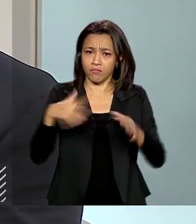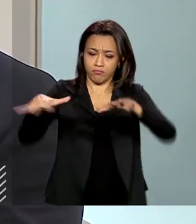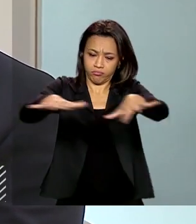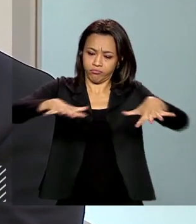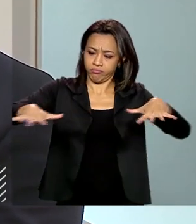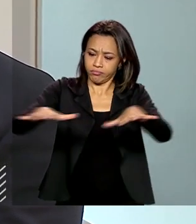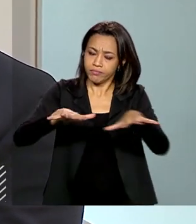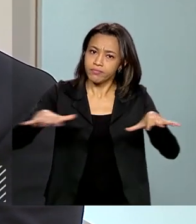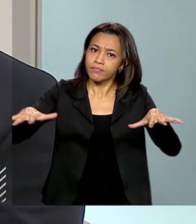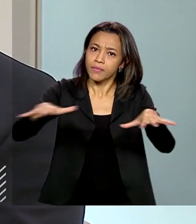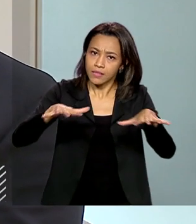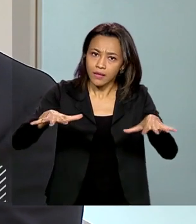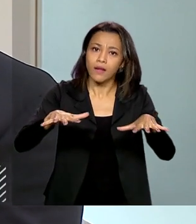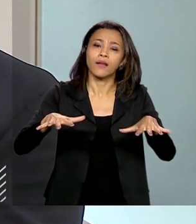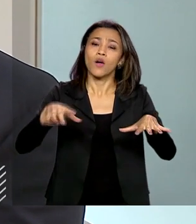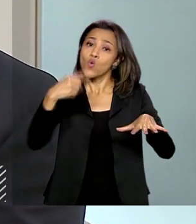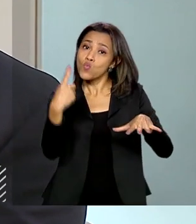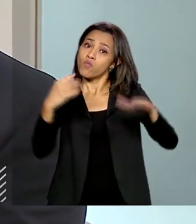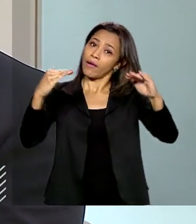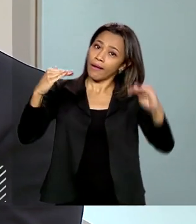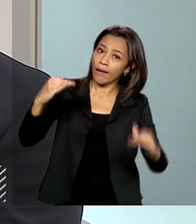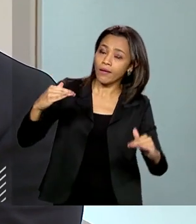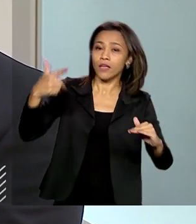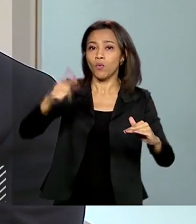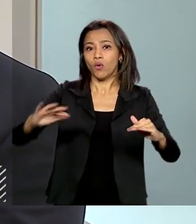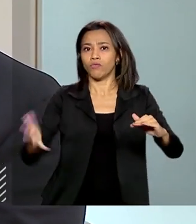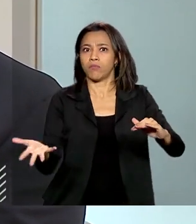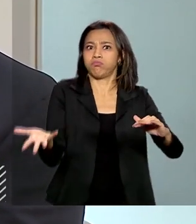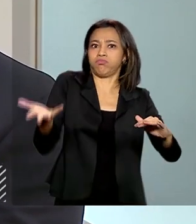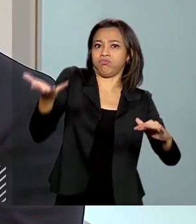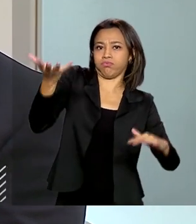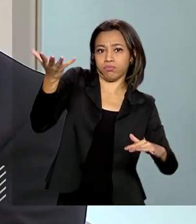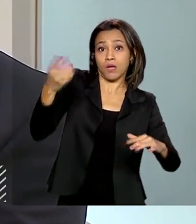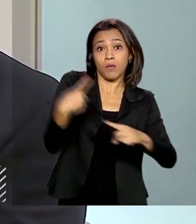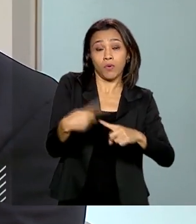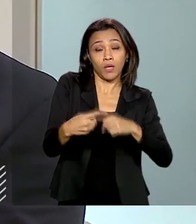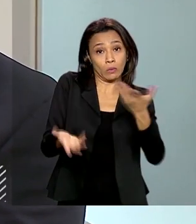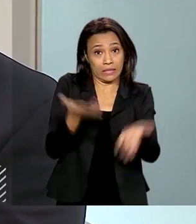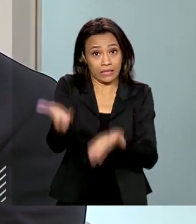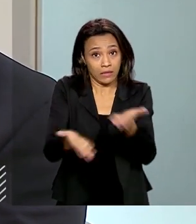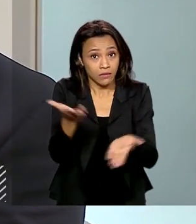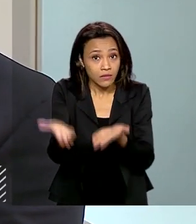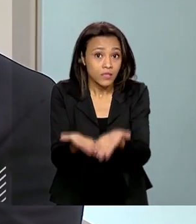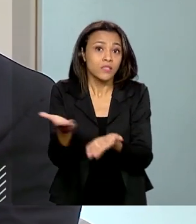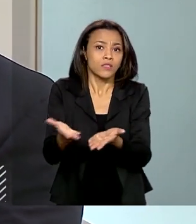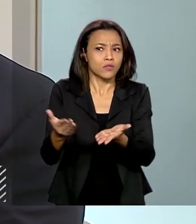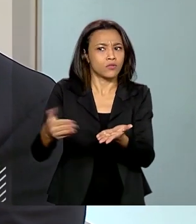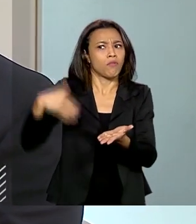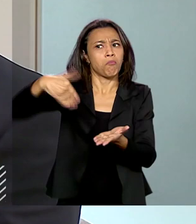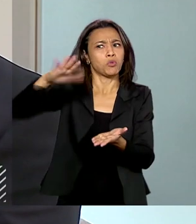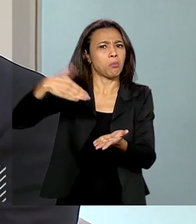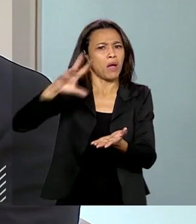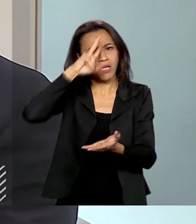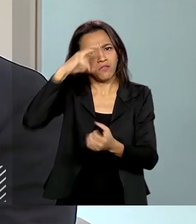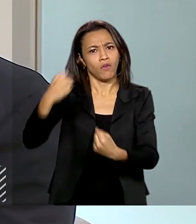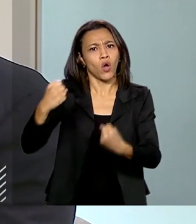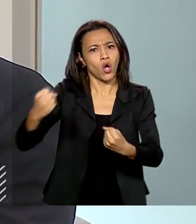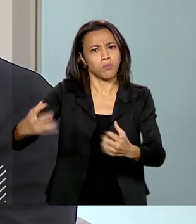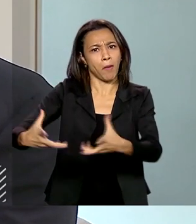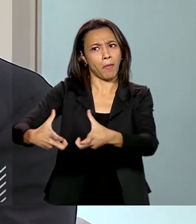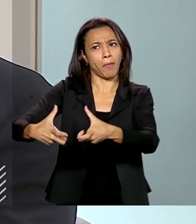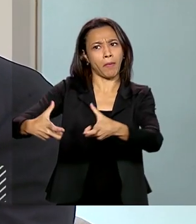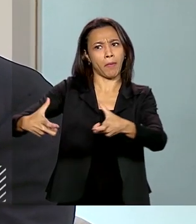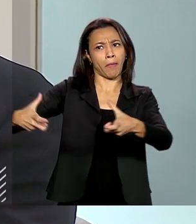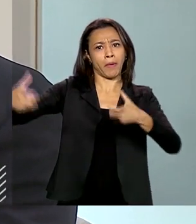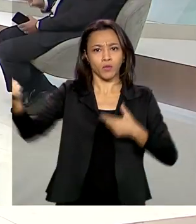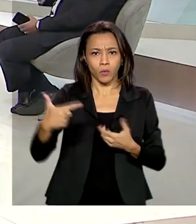a base tributária vai decair e o outro vai florescer. Porque os serviços vão ficar, provavelmente, nos próximos anos, muito mais fortes do que estão